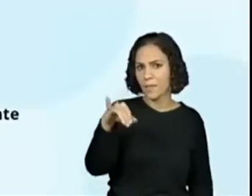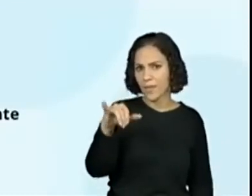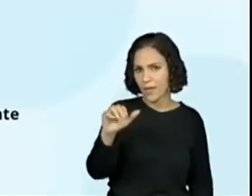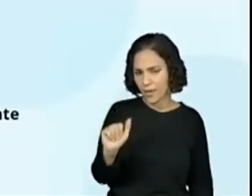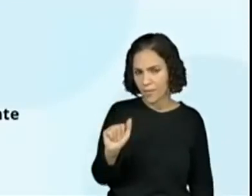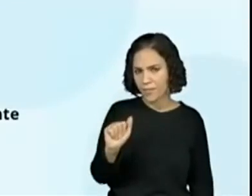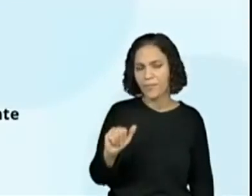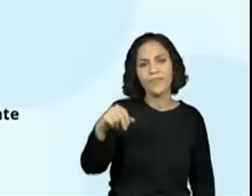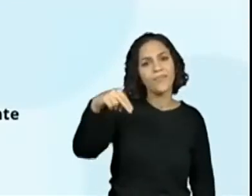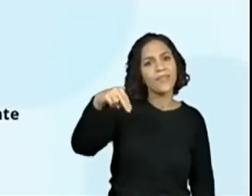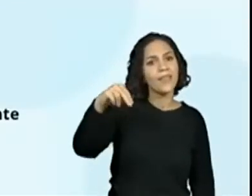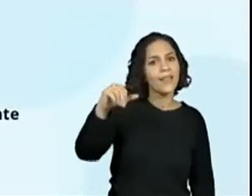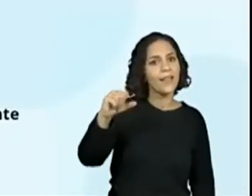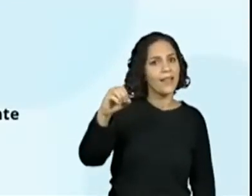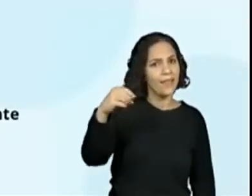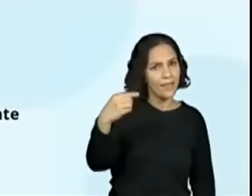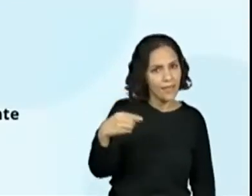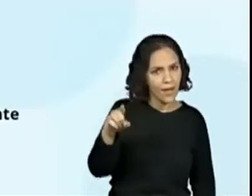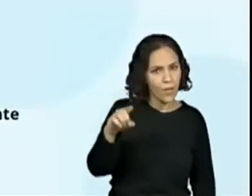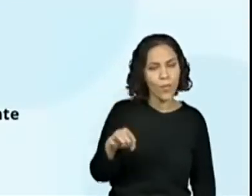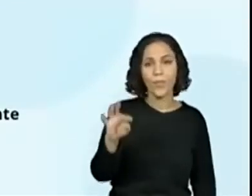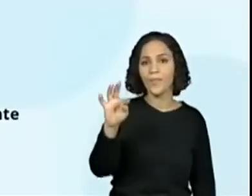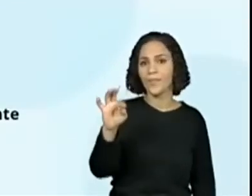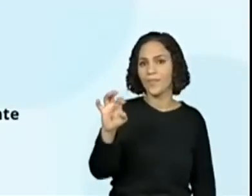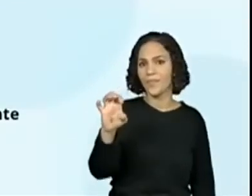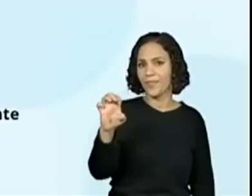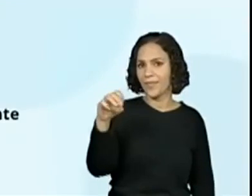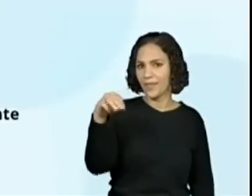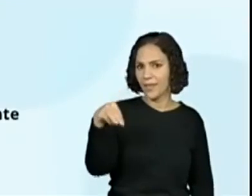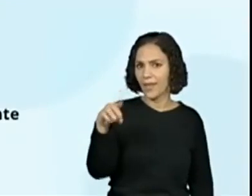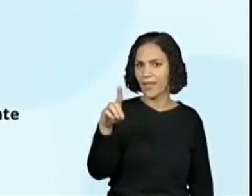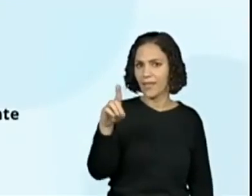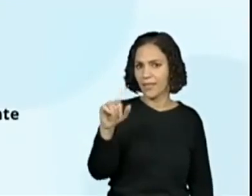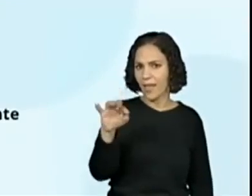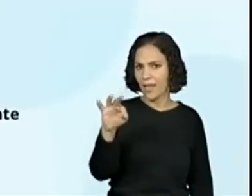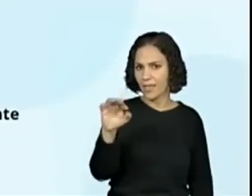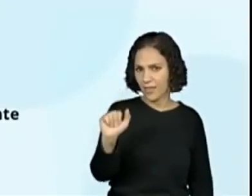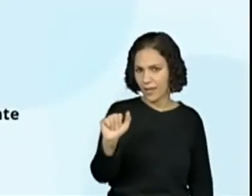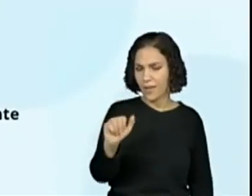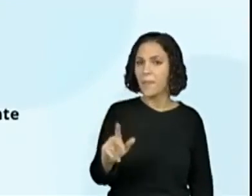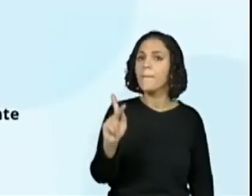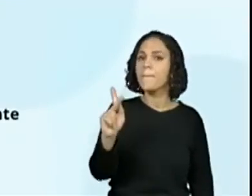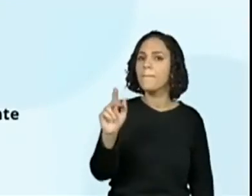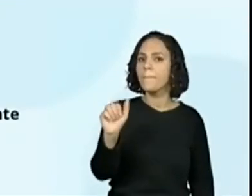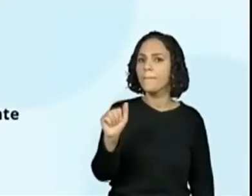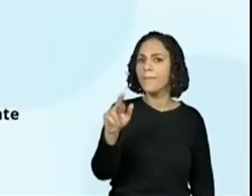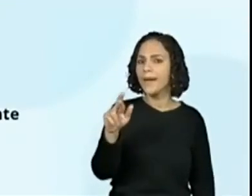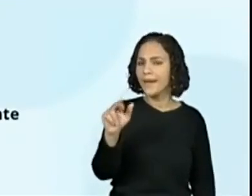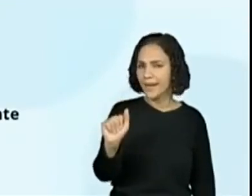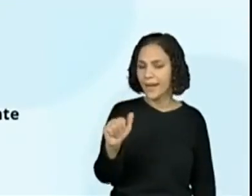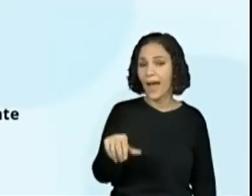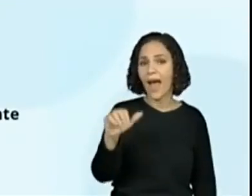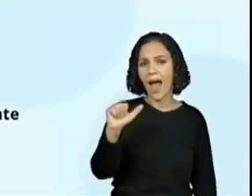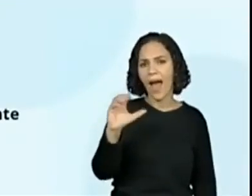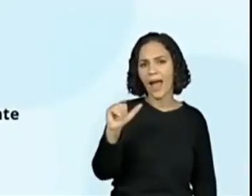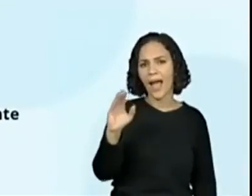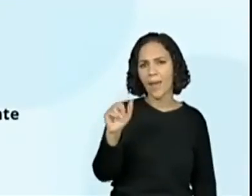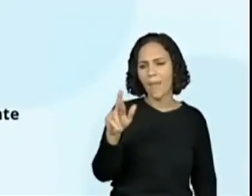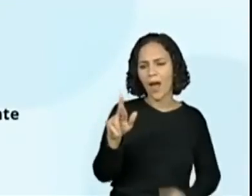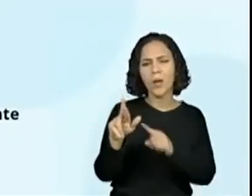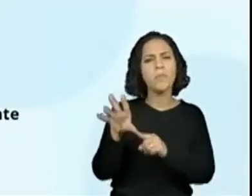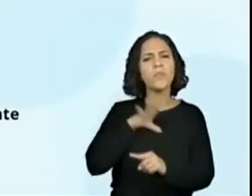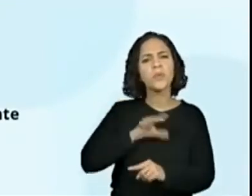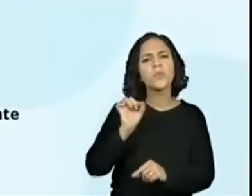sentido essa afirmação? Porque nós sabemos, né, que a pandemia aqui no Brasil, né, ela se iniciou em março,